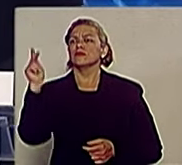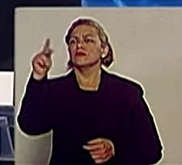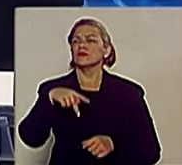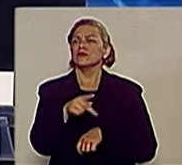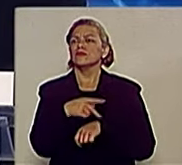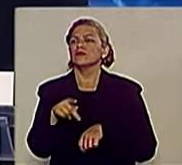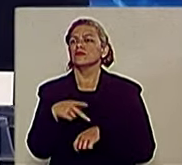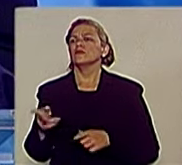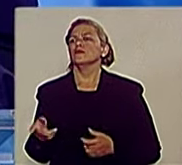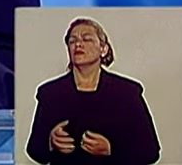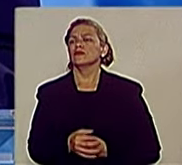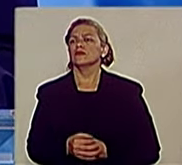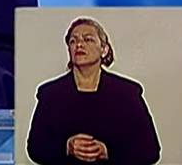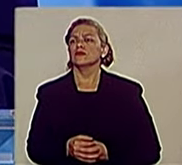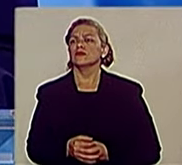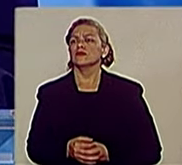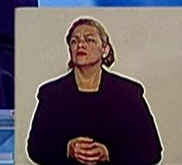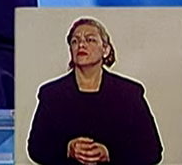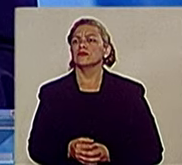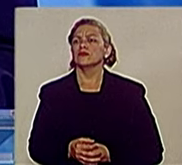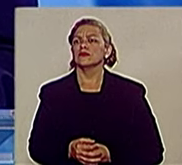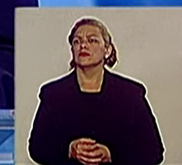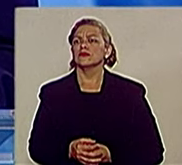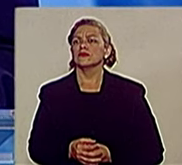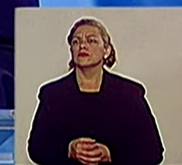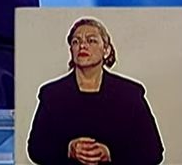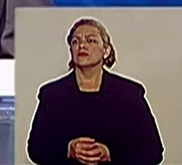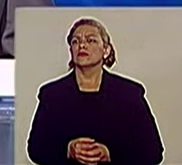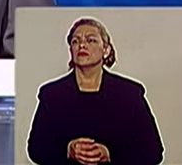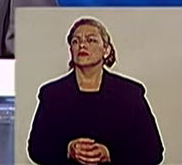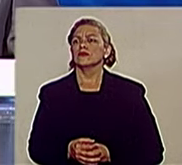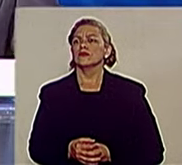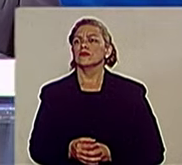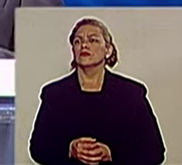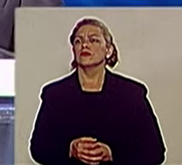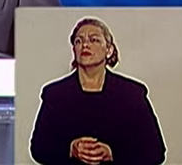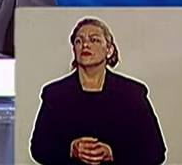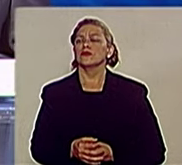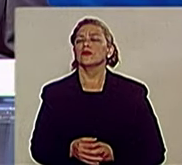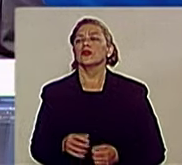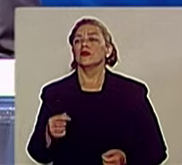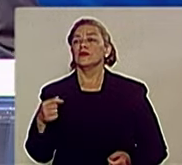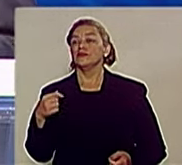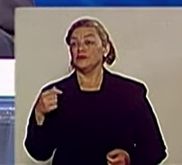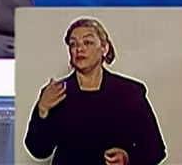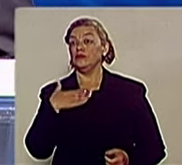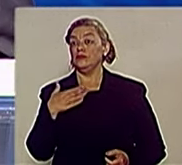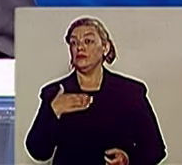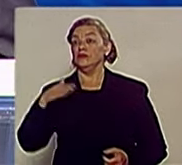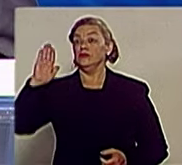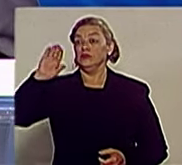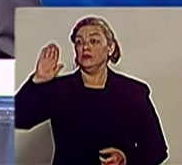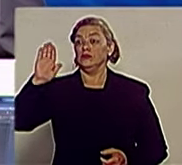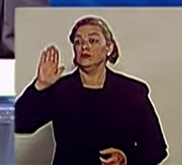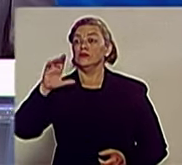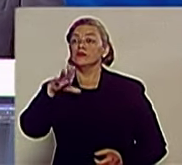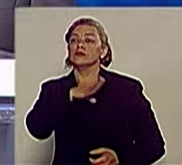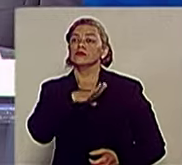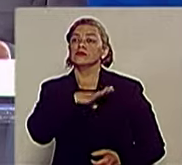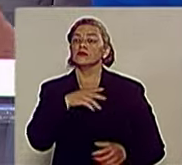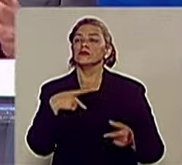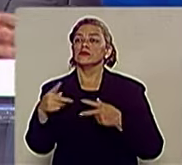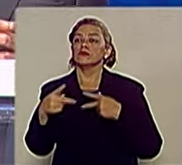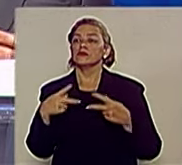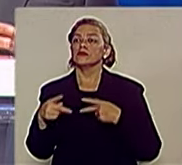entre todos os partidos? Um minuto e meio para a resposta do candidato Carlinhos Almeida. O meu compromisso é com a cidade de São José dos Campos.